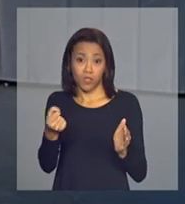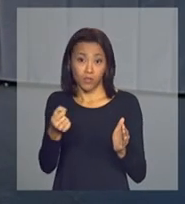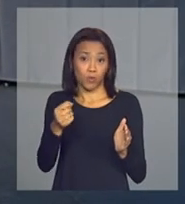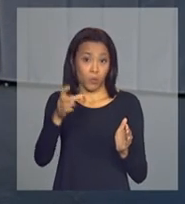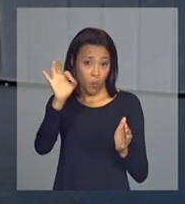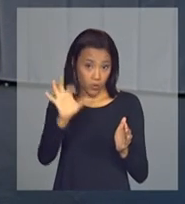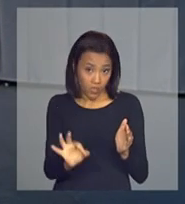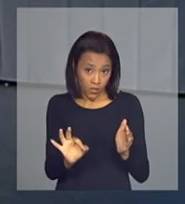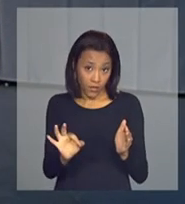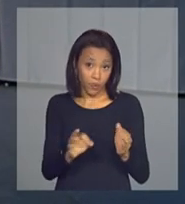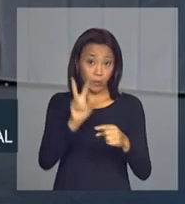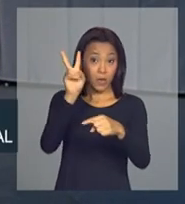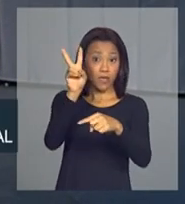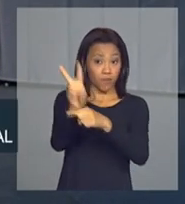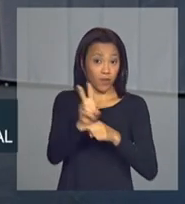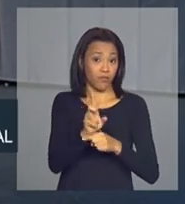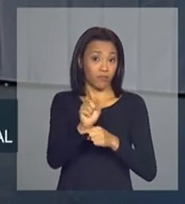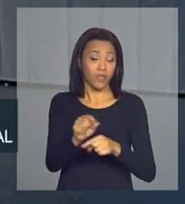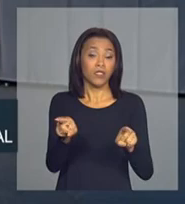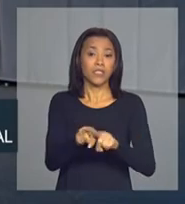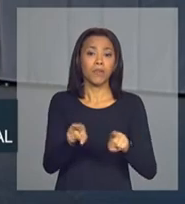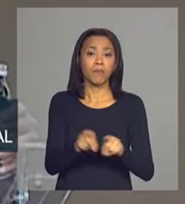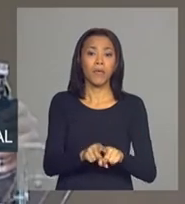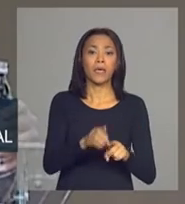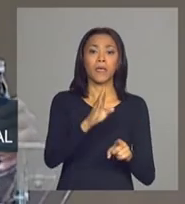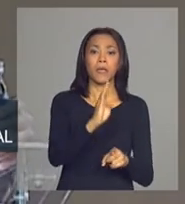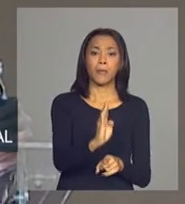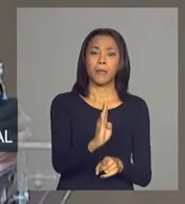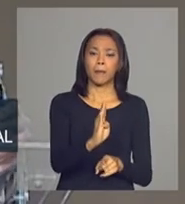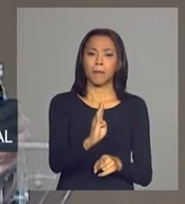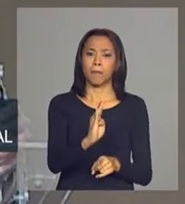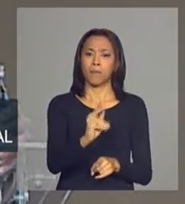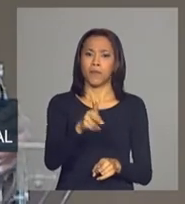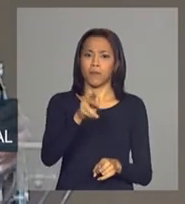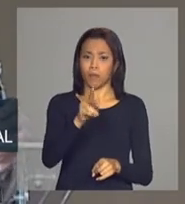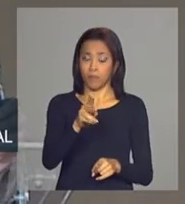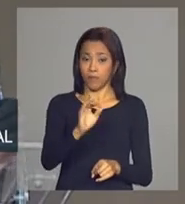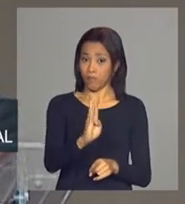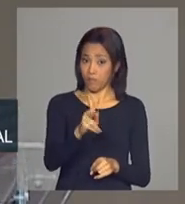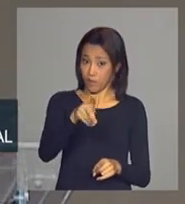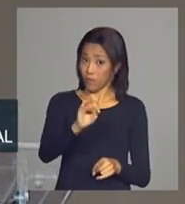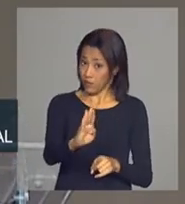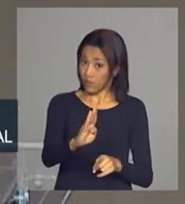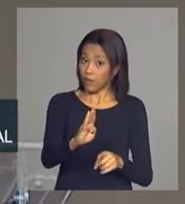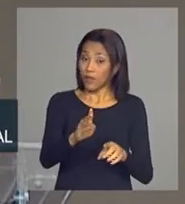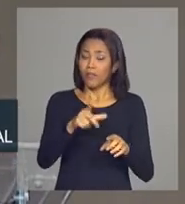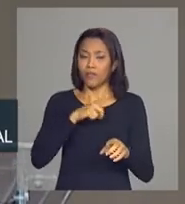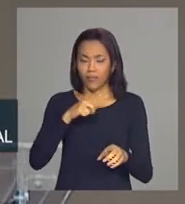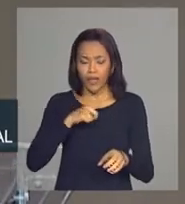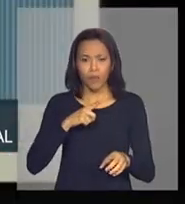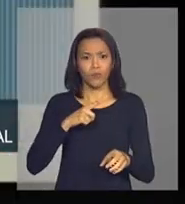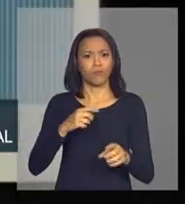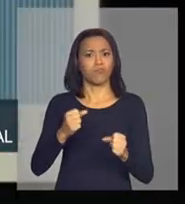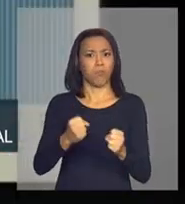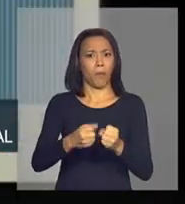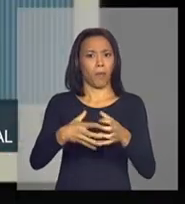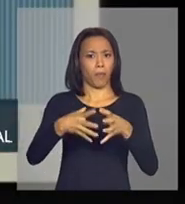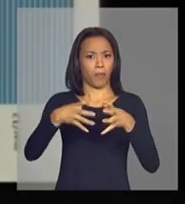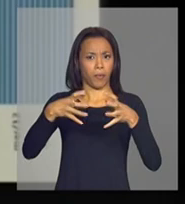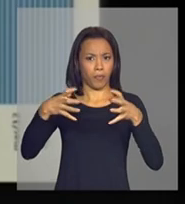entre crédito e PIB. Nós temos 50 pontos de PIB, nós temos um potencial grande de aumento do crédito.